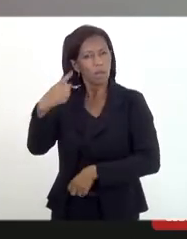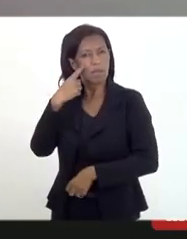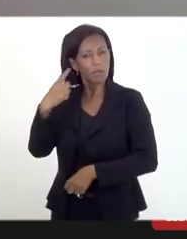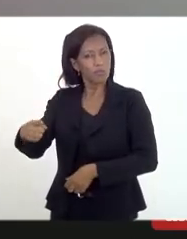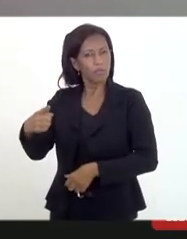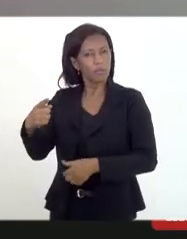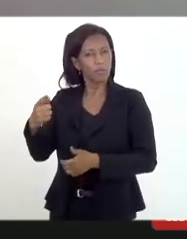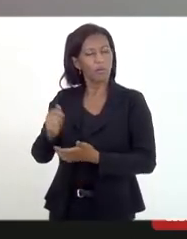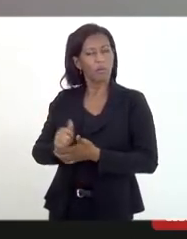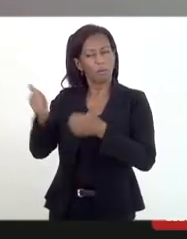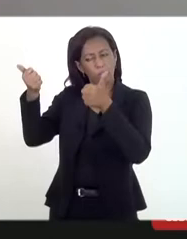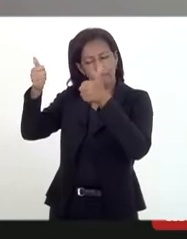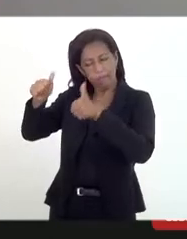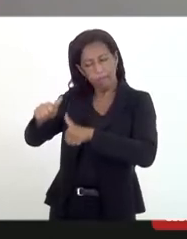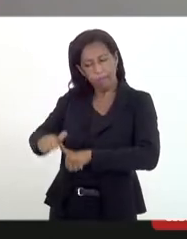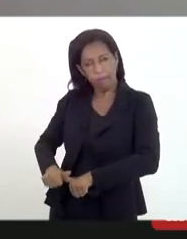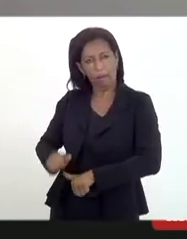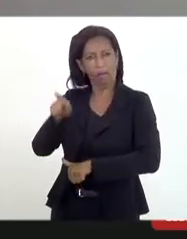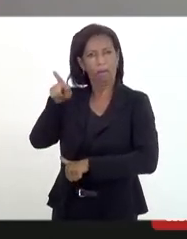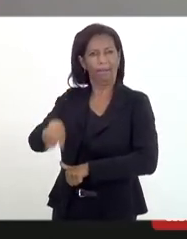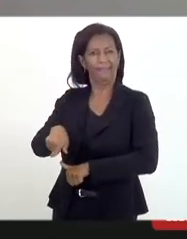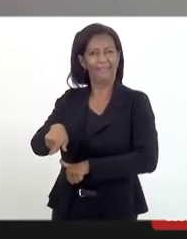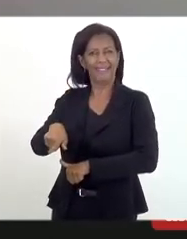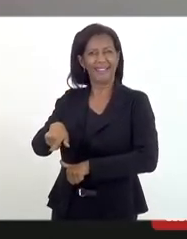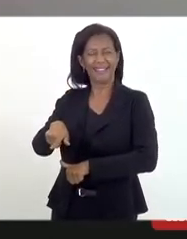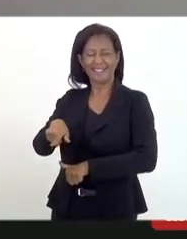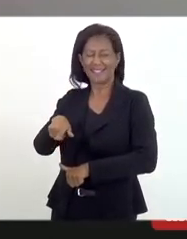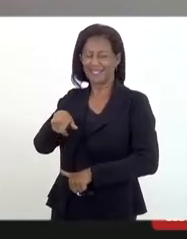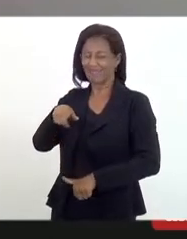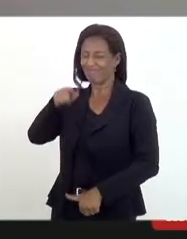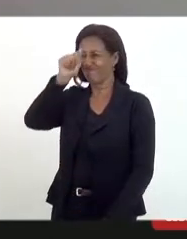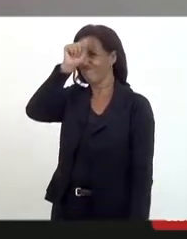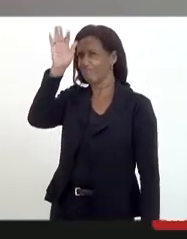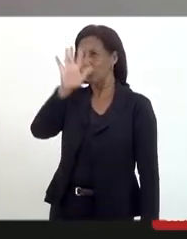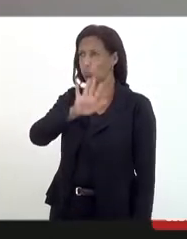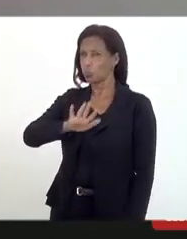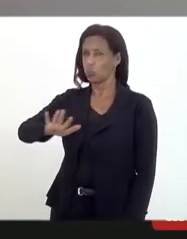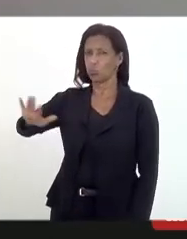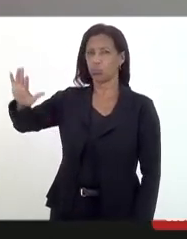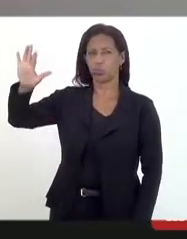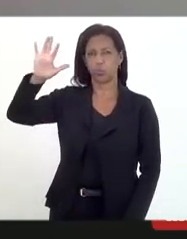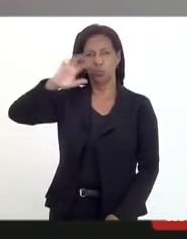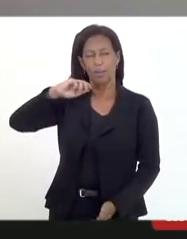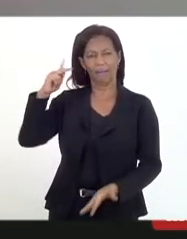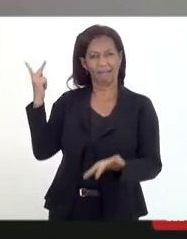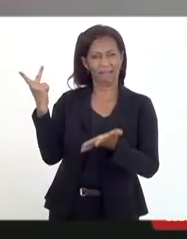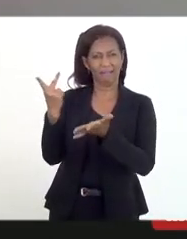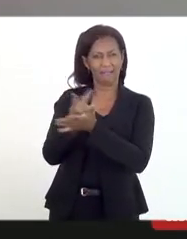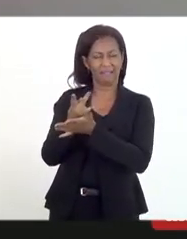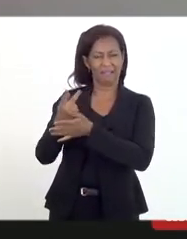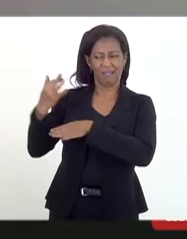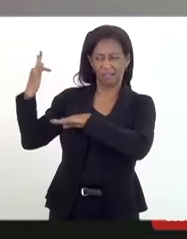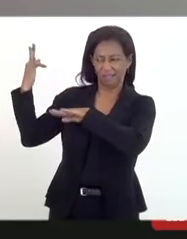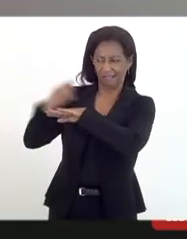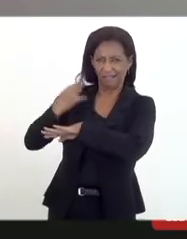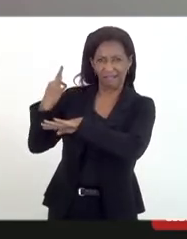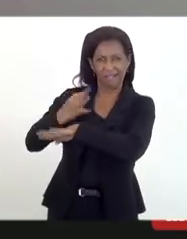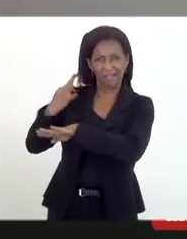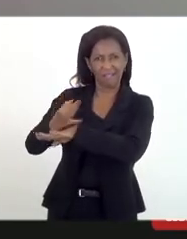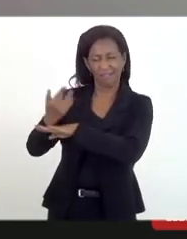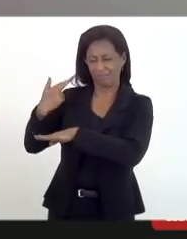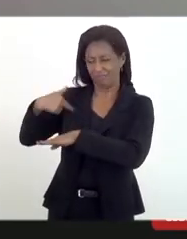é uma questão nacional. O fenômeno da intolerância religiosa e da perseguição